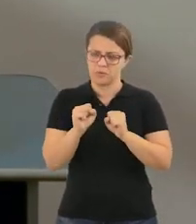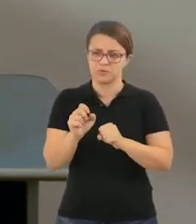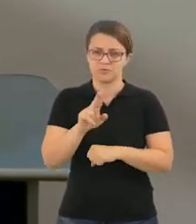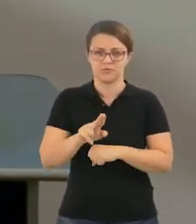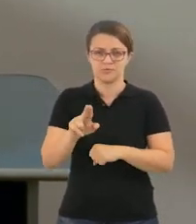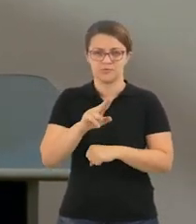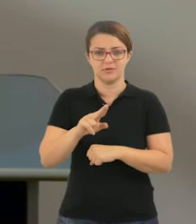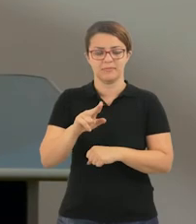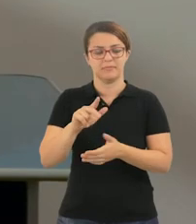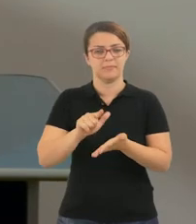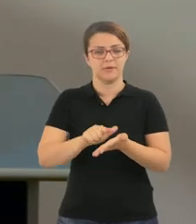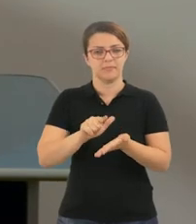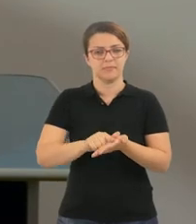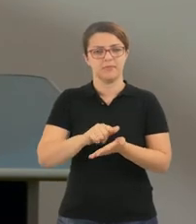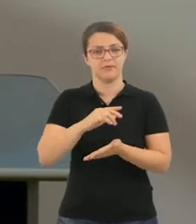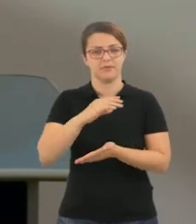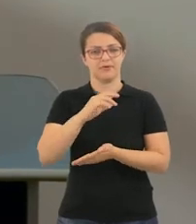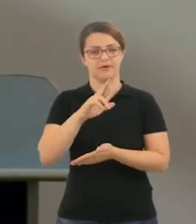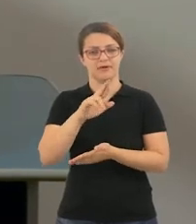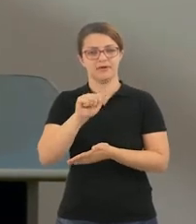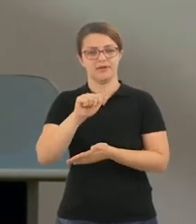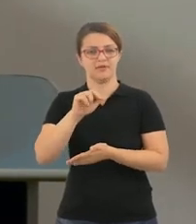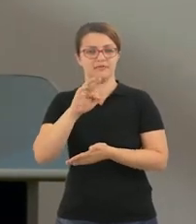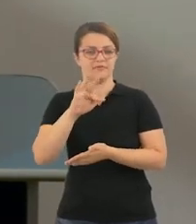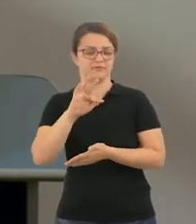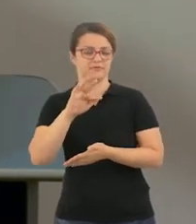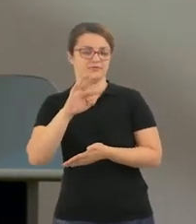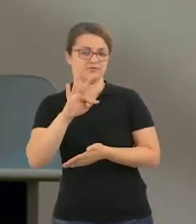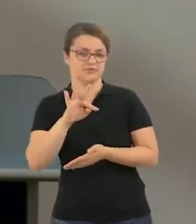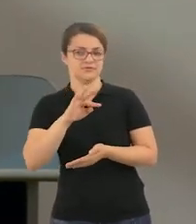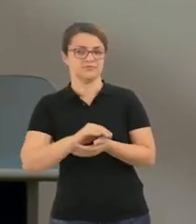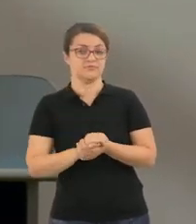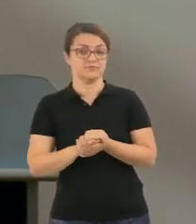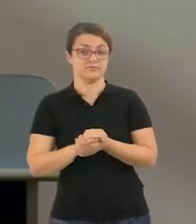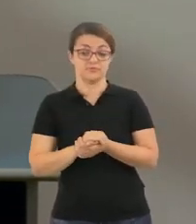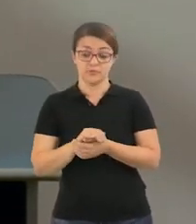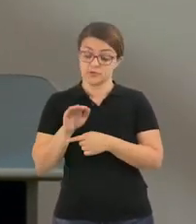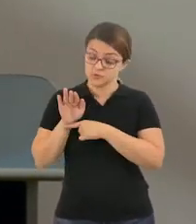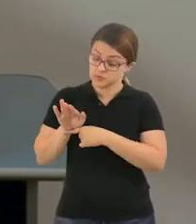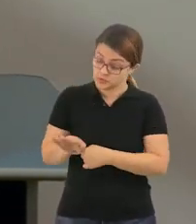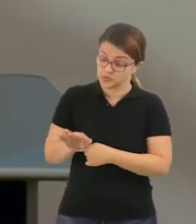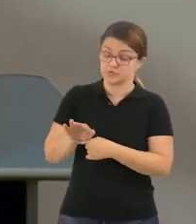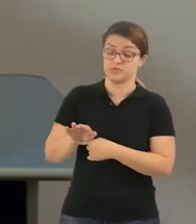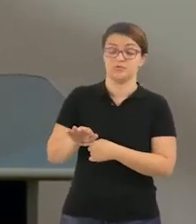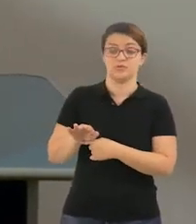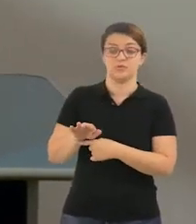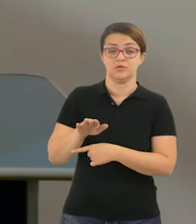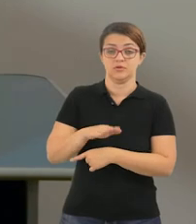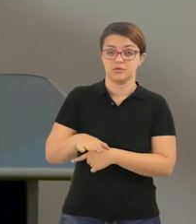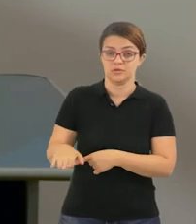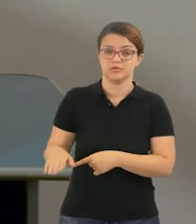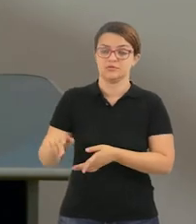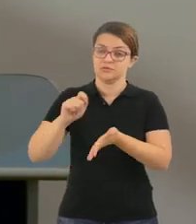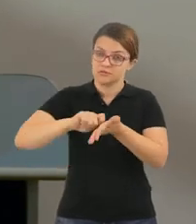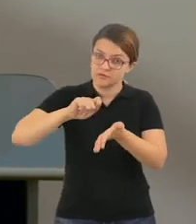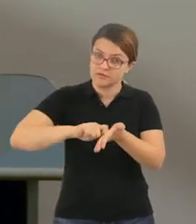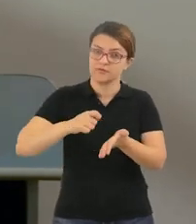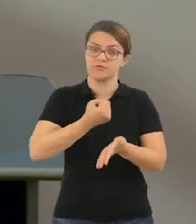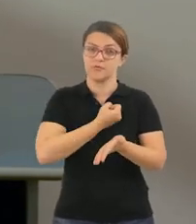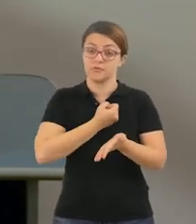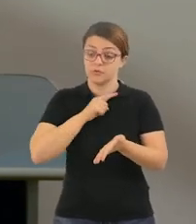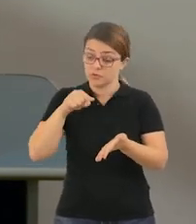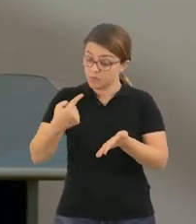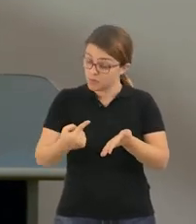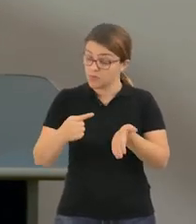craft ou até mesmo no chão com giz. Auxilie a criança a escrever os números, depois faça com a criança também a